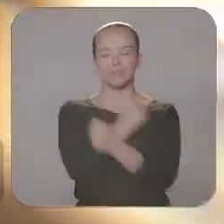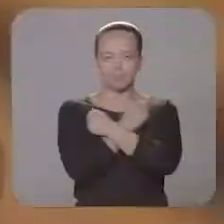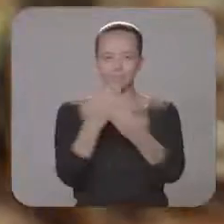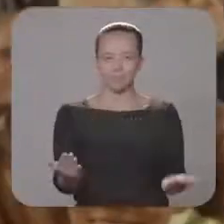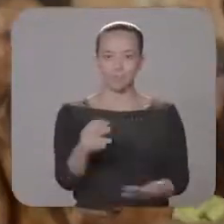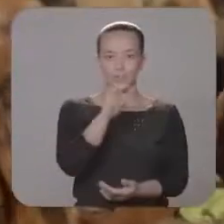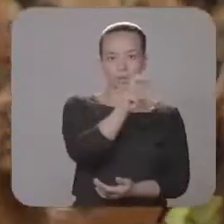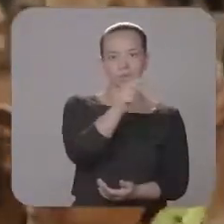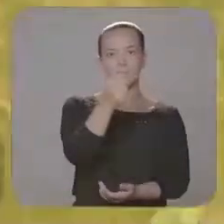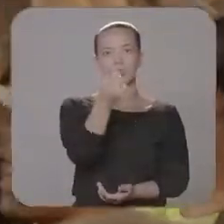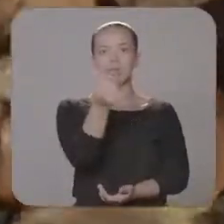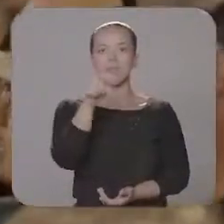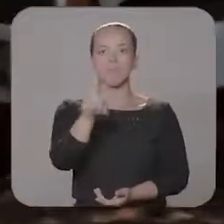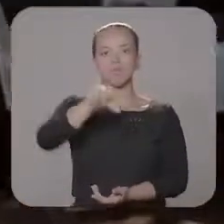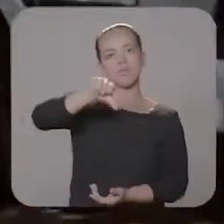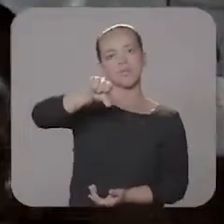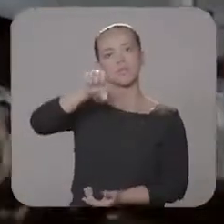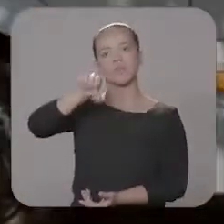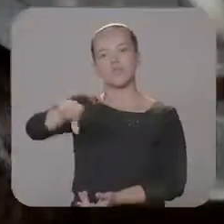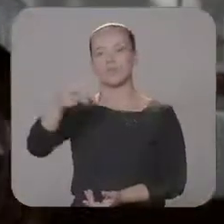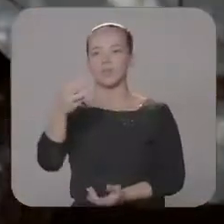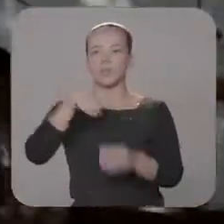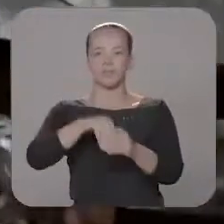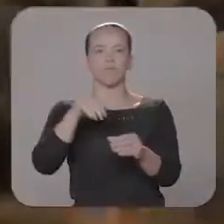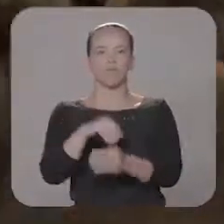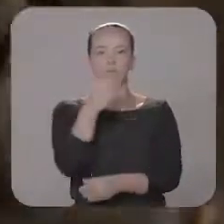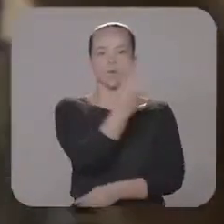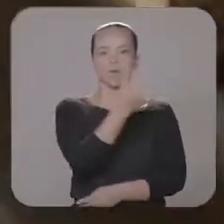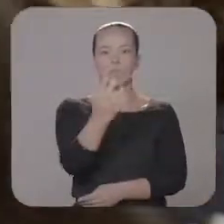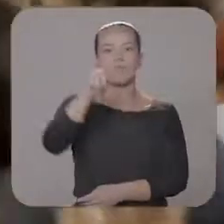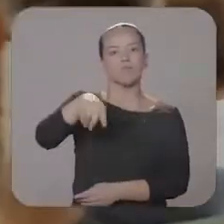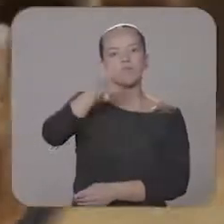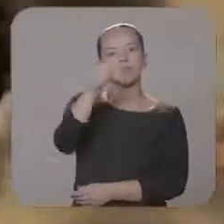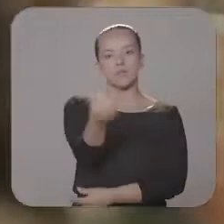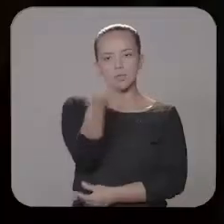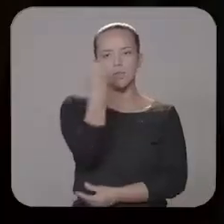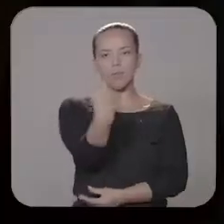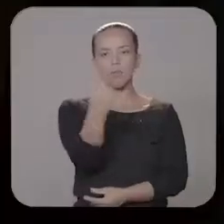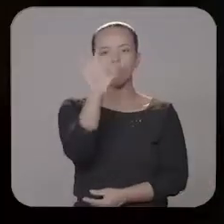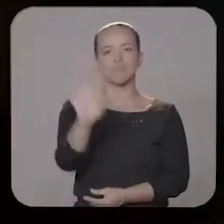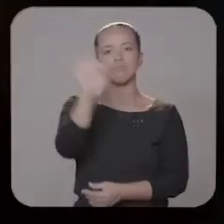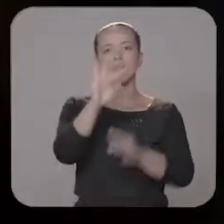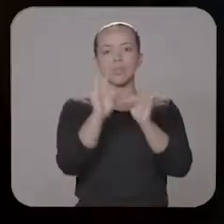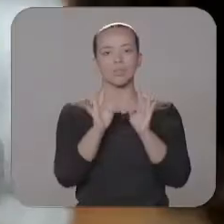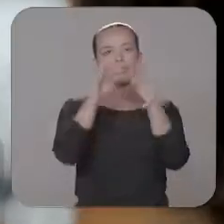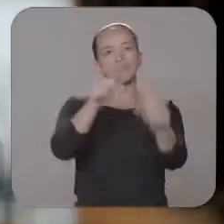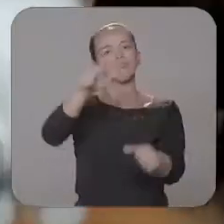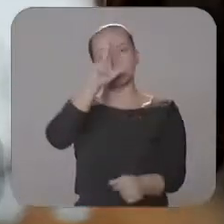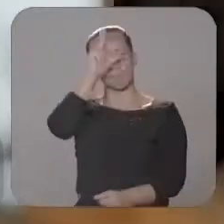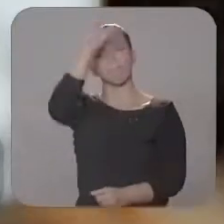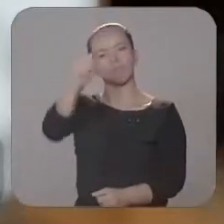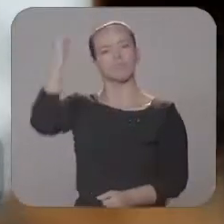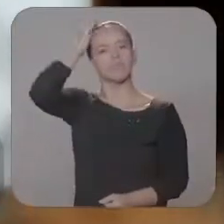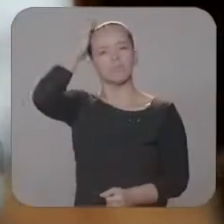Um abraço aí. Foram 576.993 votos. 44,61% do total. Com essa